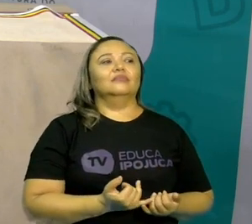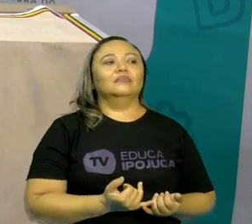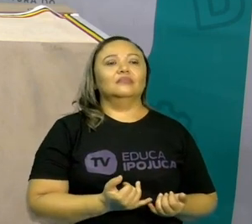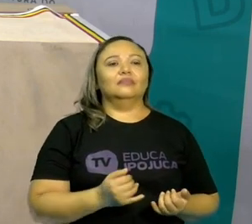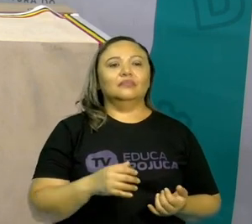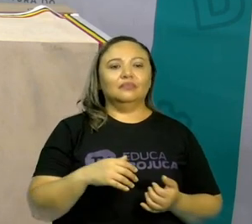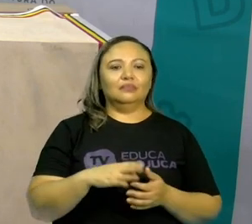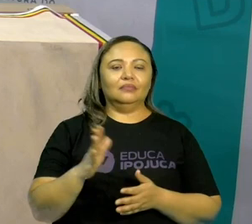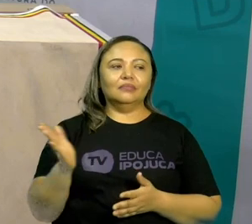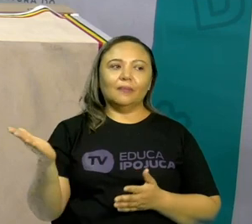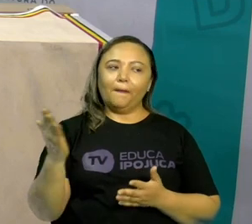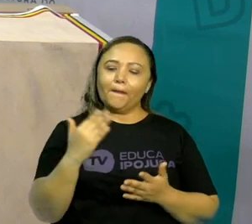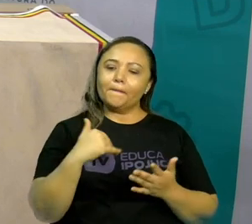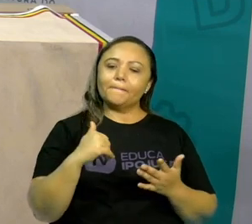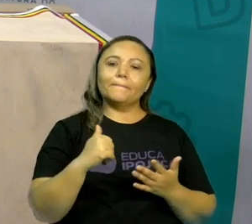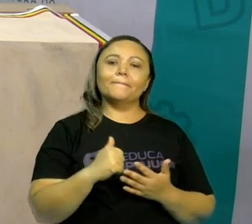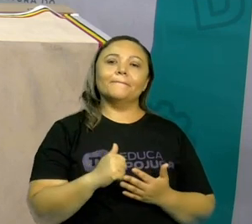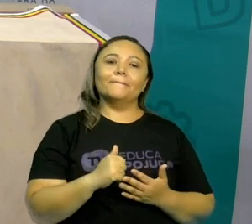Vamos nessa.